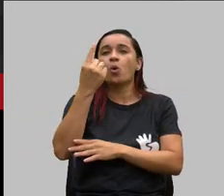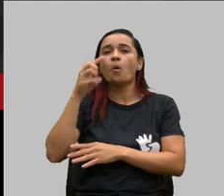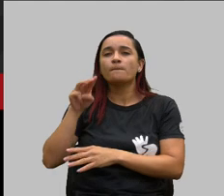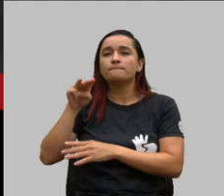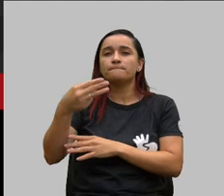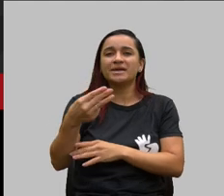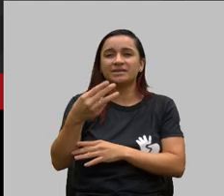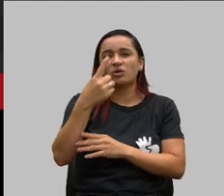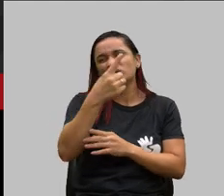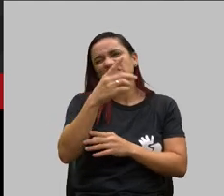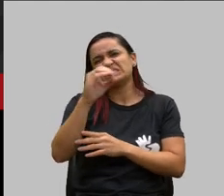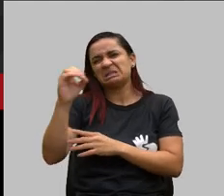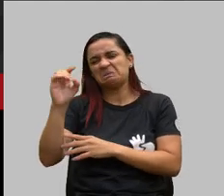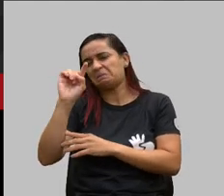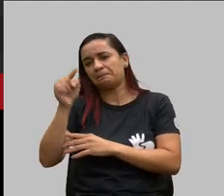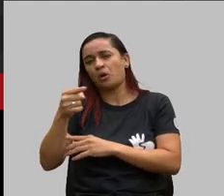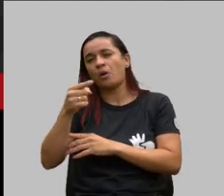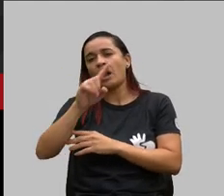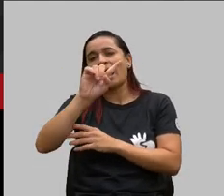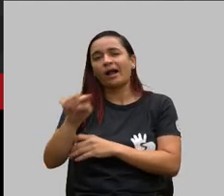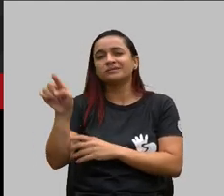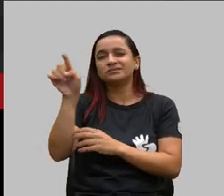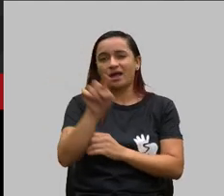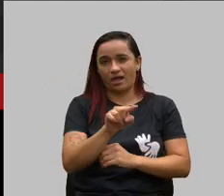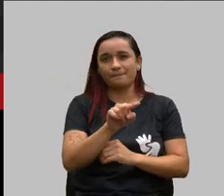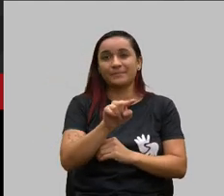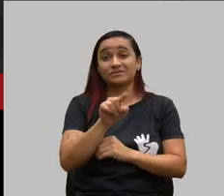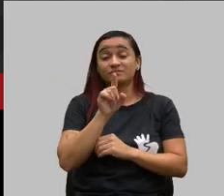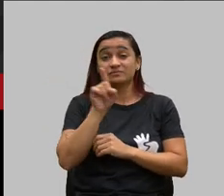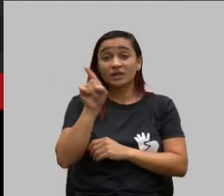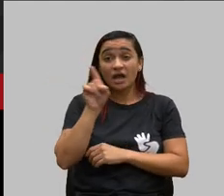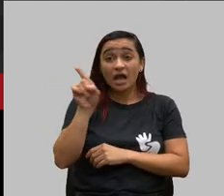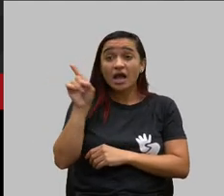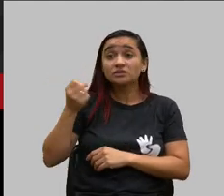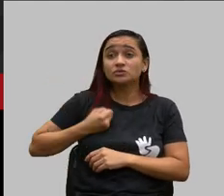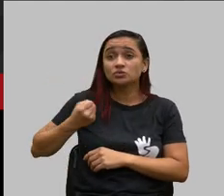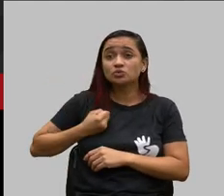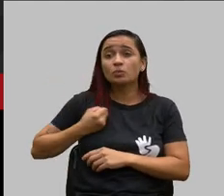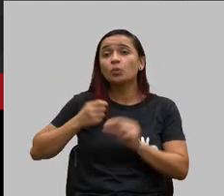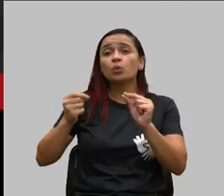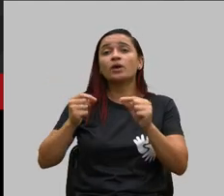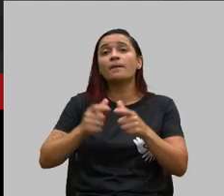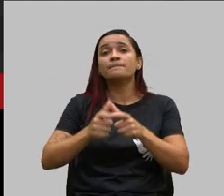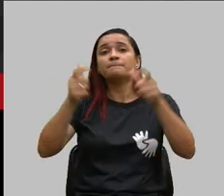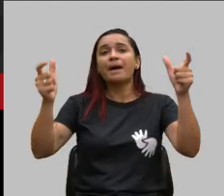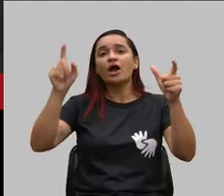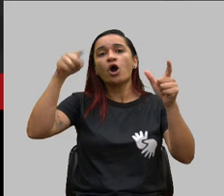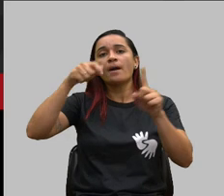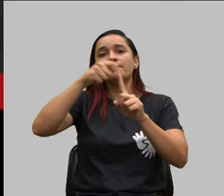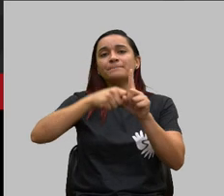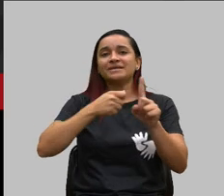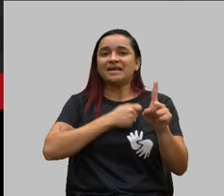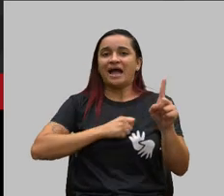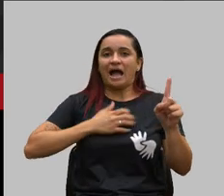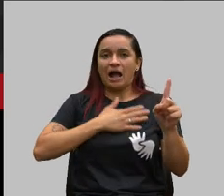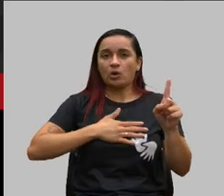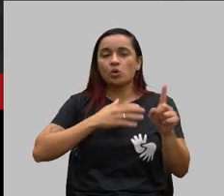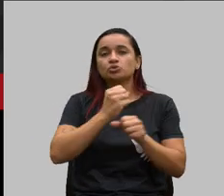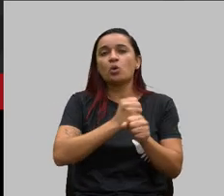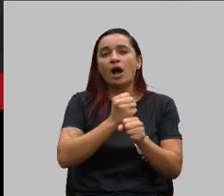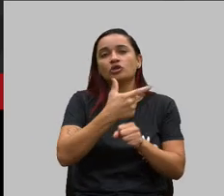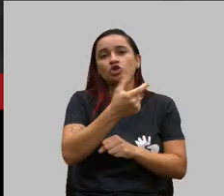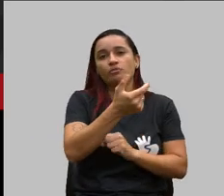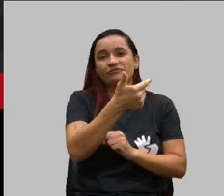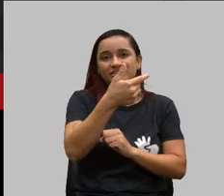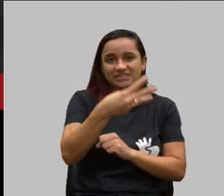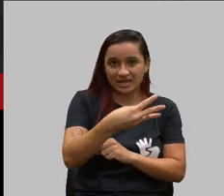esse número se mantém sendo o maior deles eu acho que em agosto de 2023 mas se você olhar também em agosto de